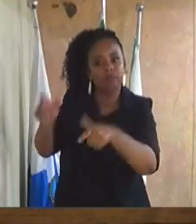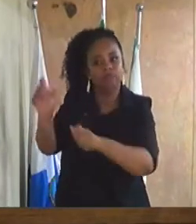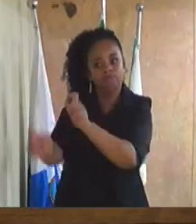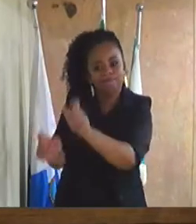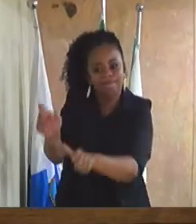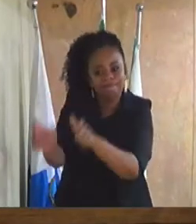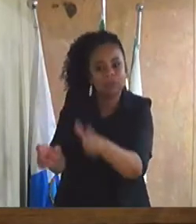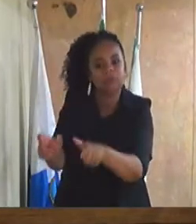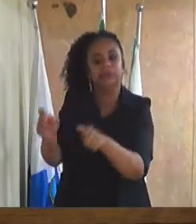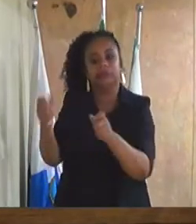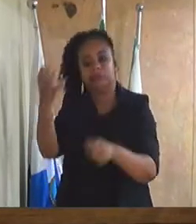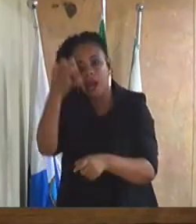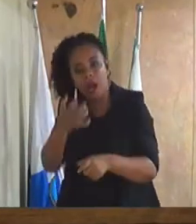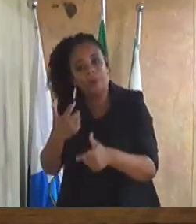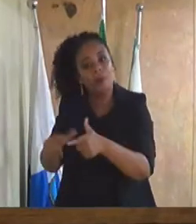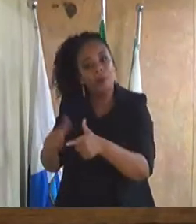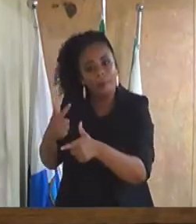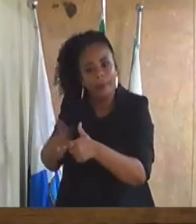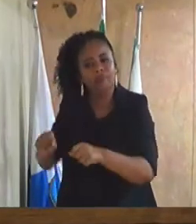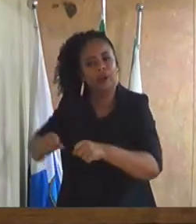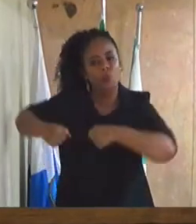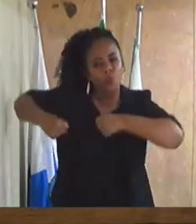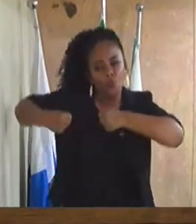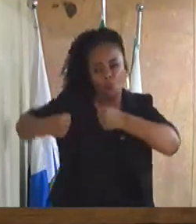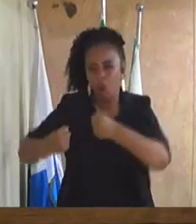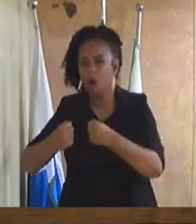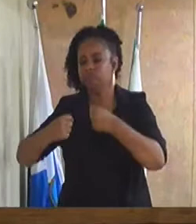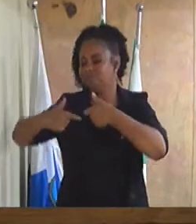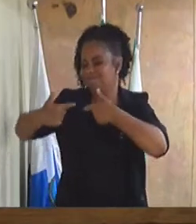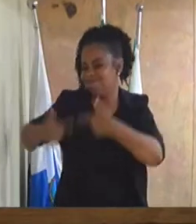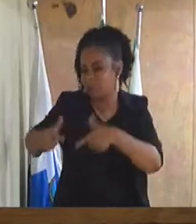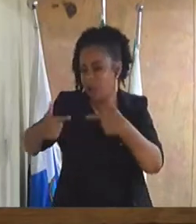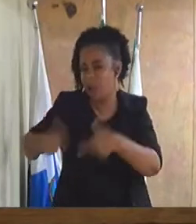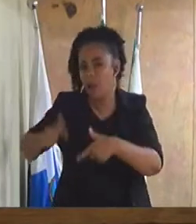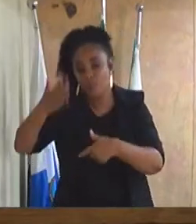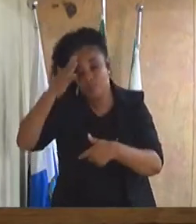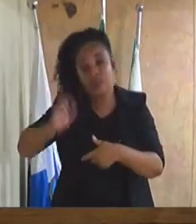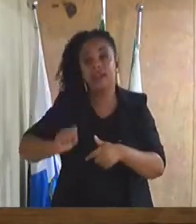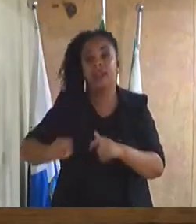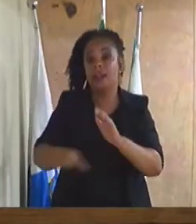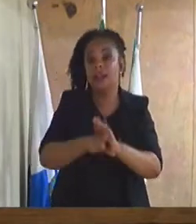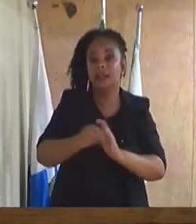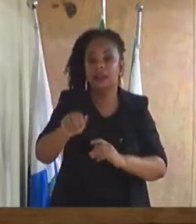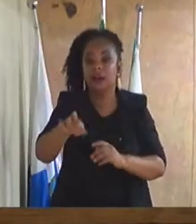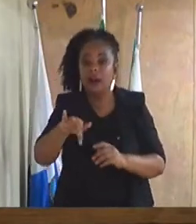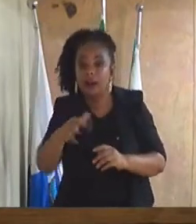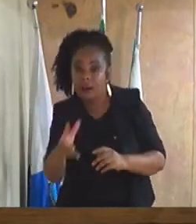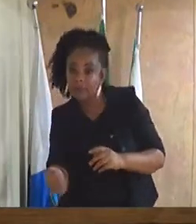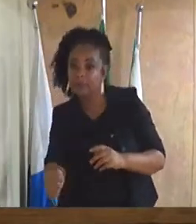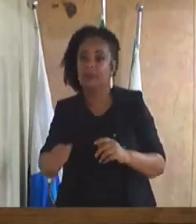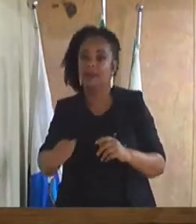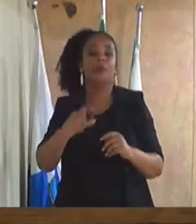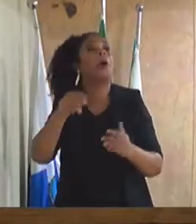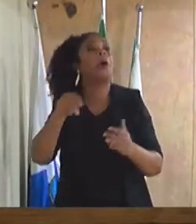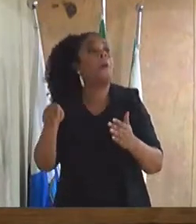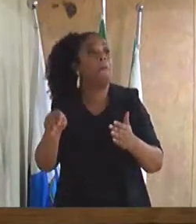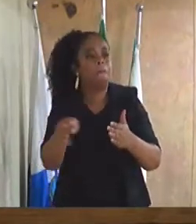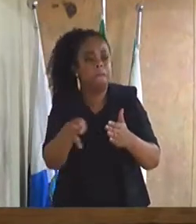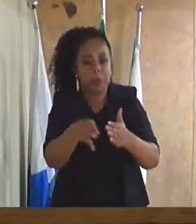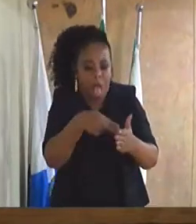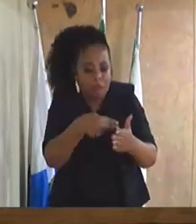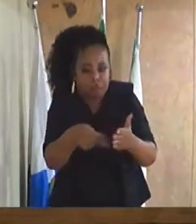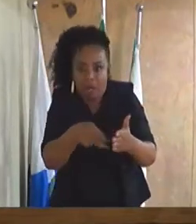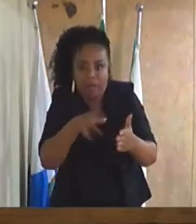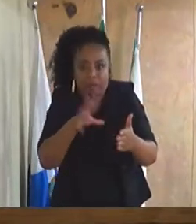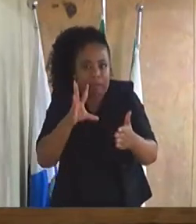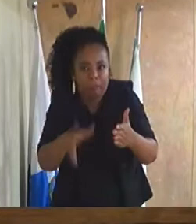condenados que eu acho que... eu não sei se a lei Aura passaram um mic-pape na lei Aura e apagaram porque eles